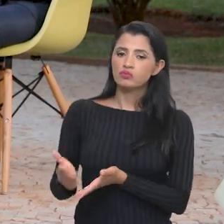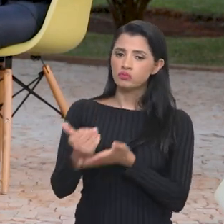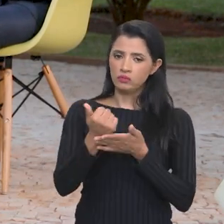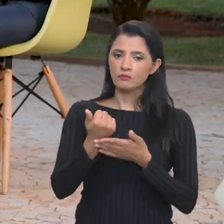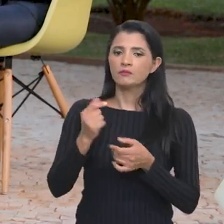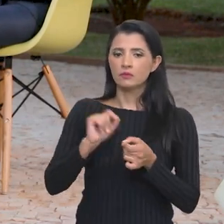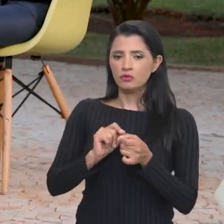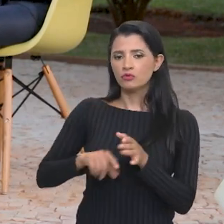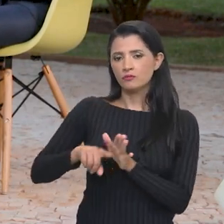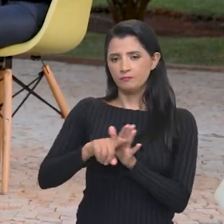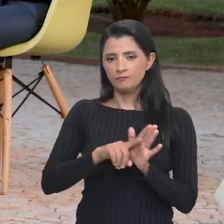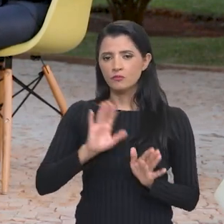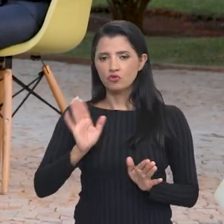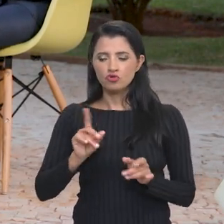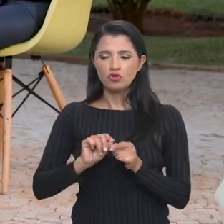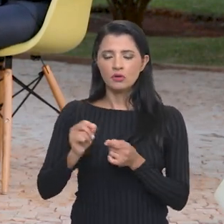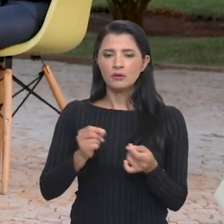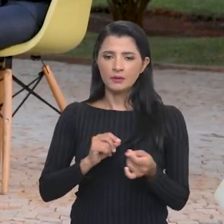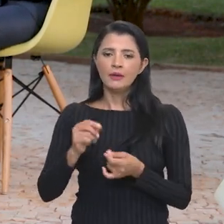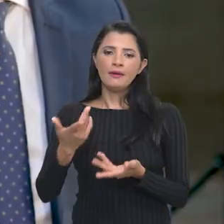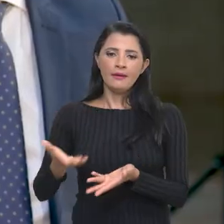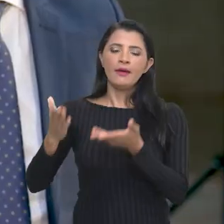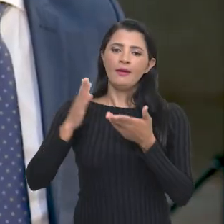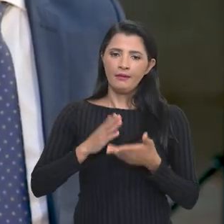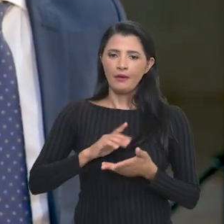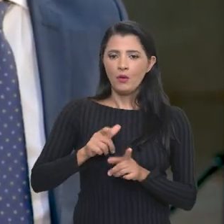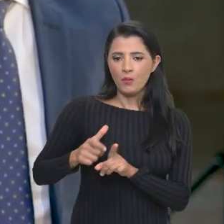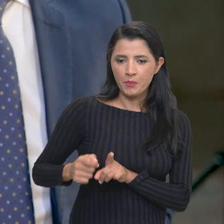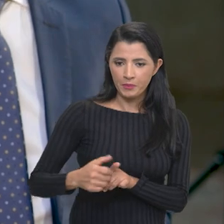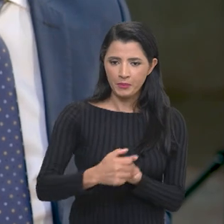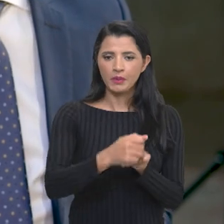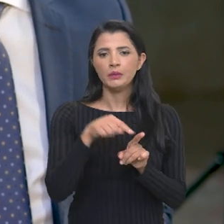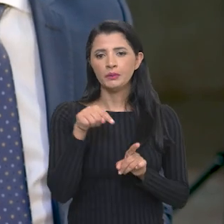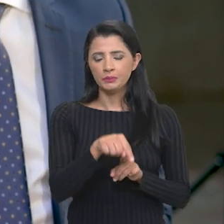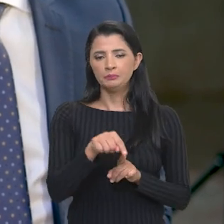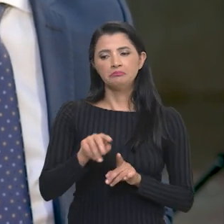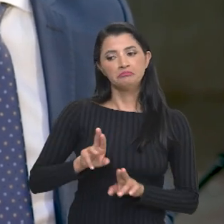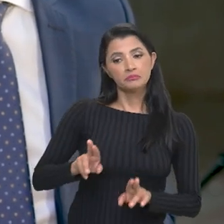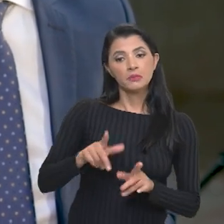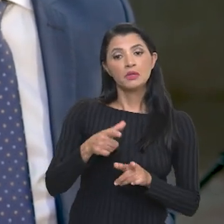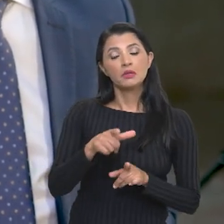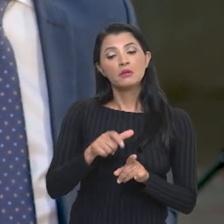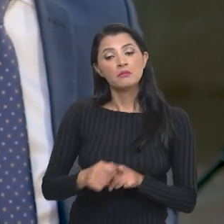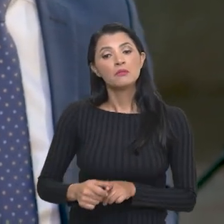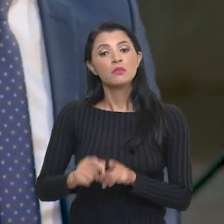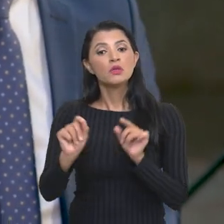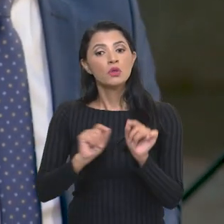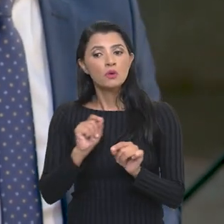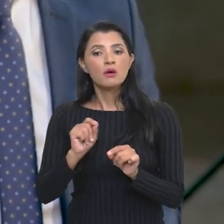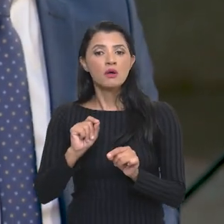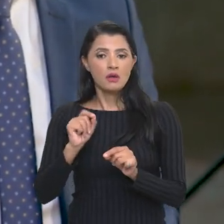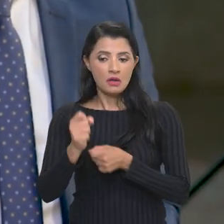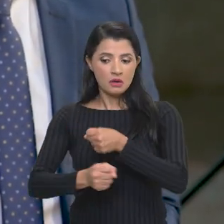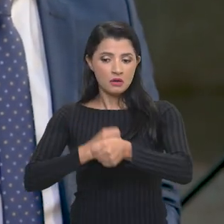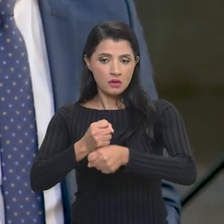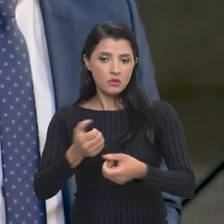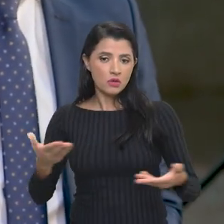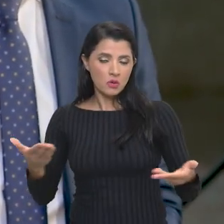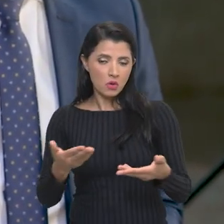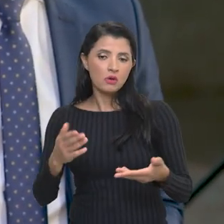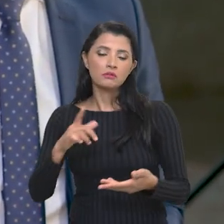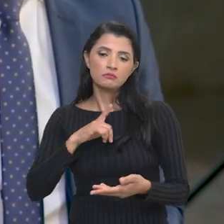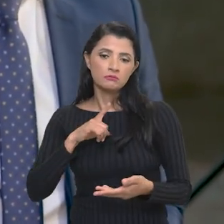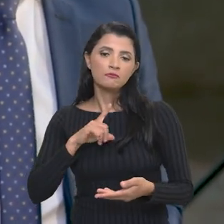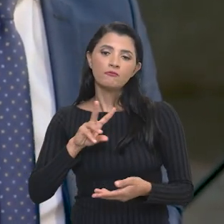levantamentos que nós fizemos. A agricultura é o milho. A previsão, expectativa para esse